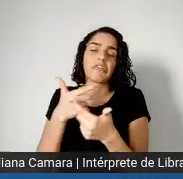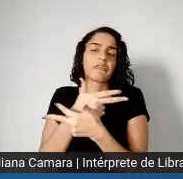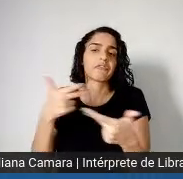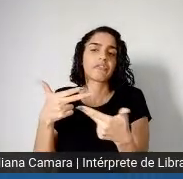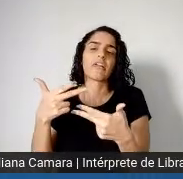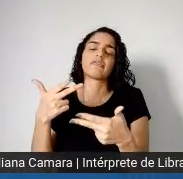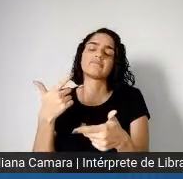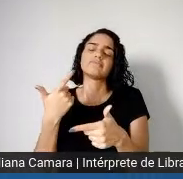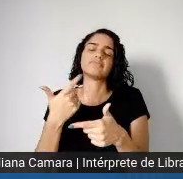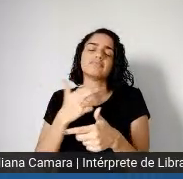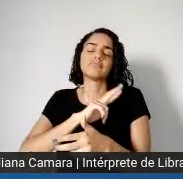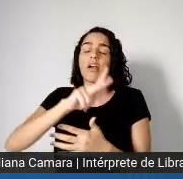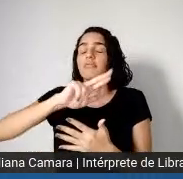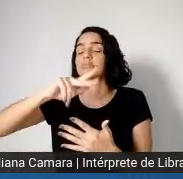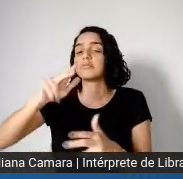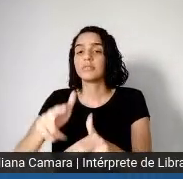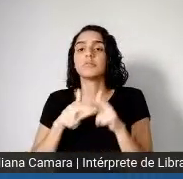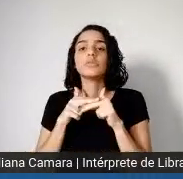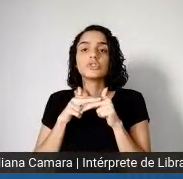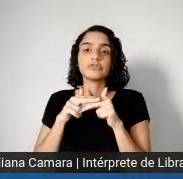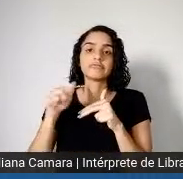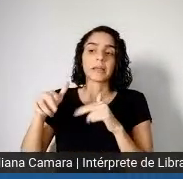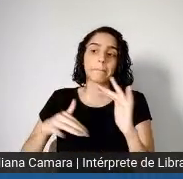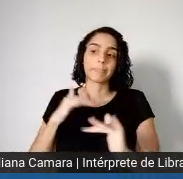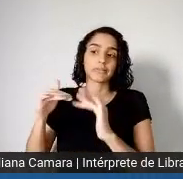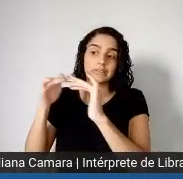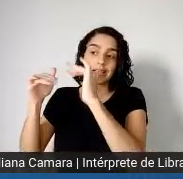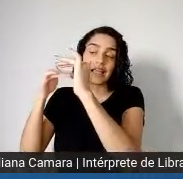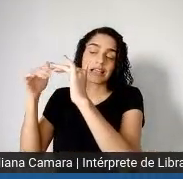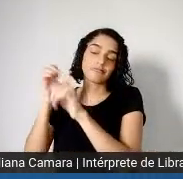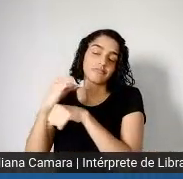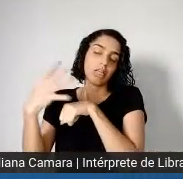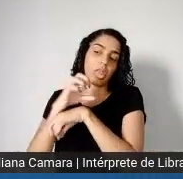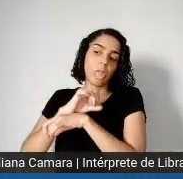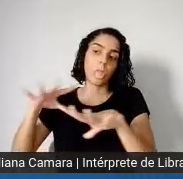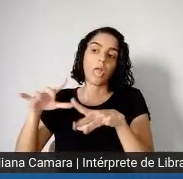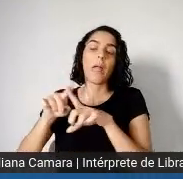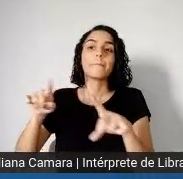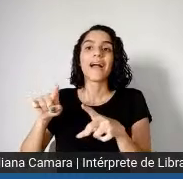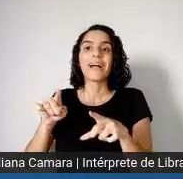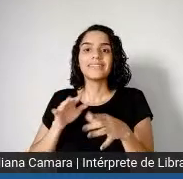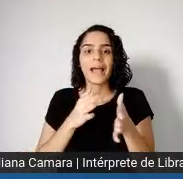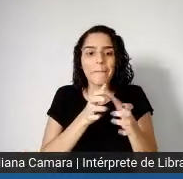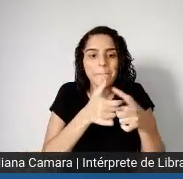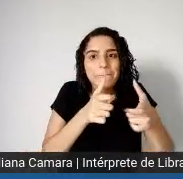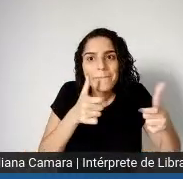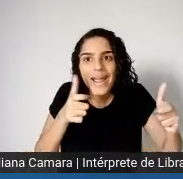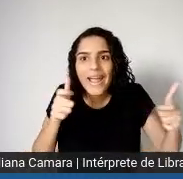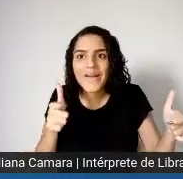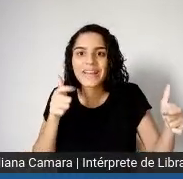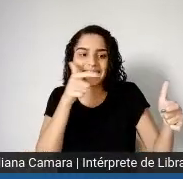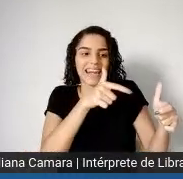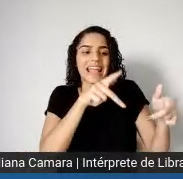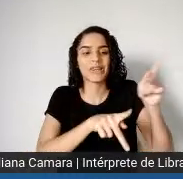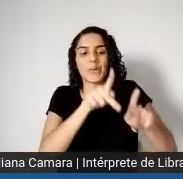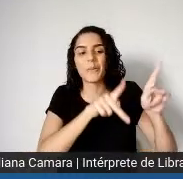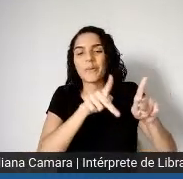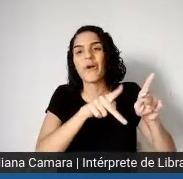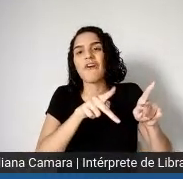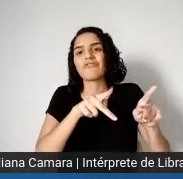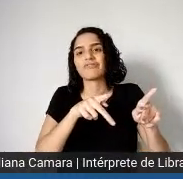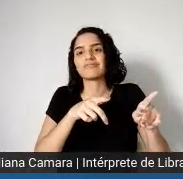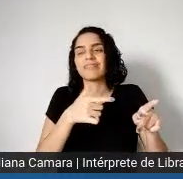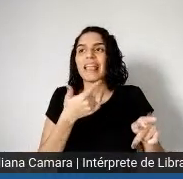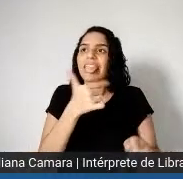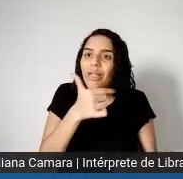desse processo da pandemia, enquanto a maioria da população, né, vem aumentando o desemprego, né,